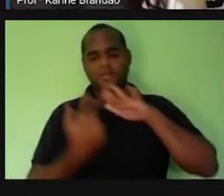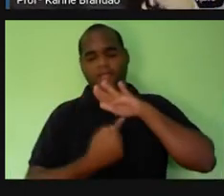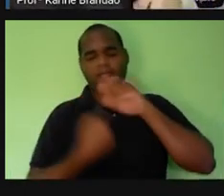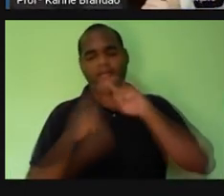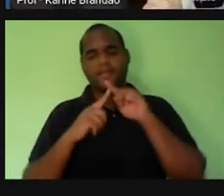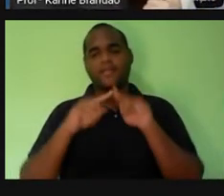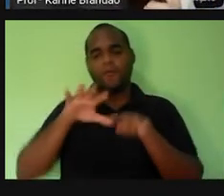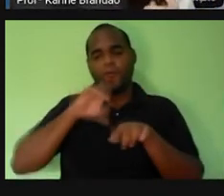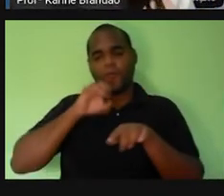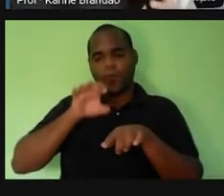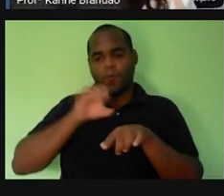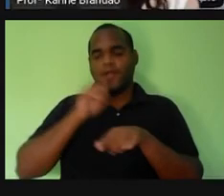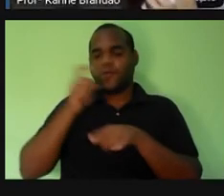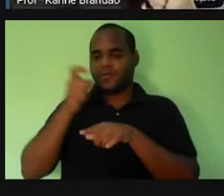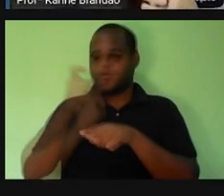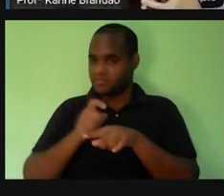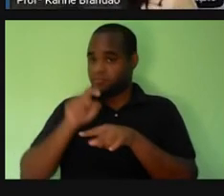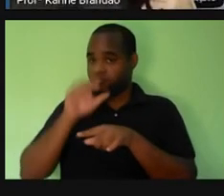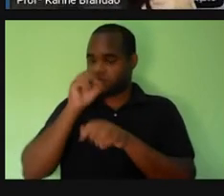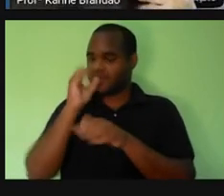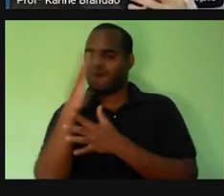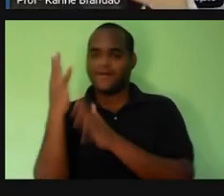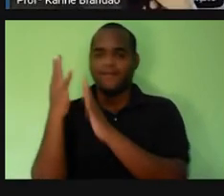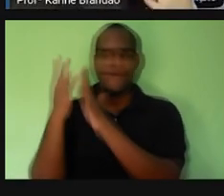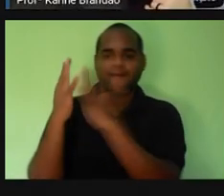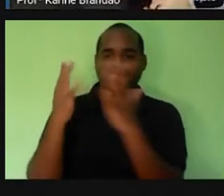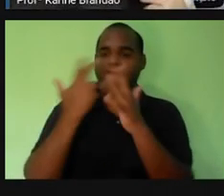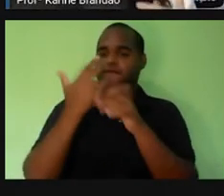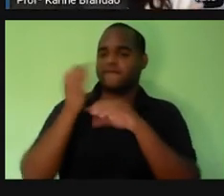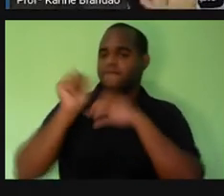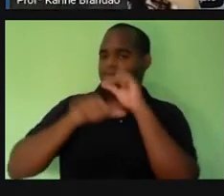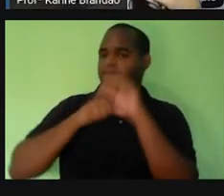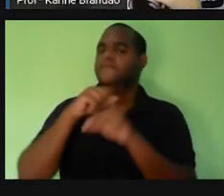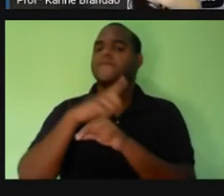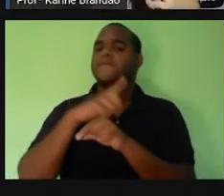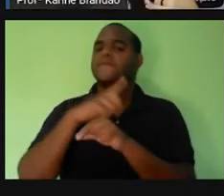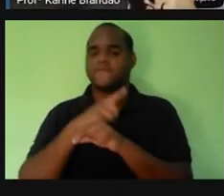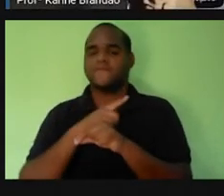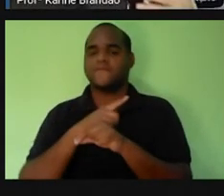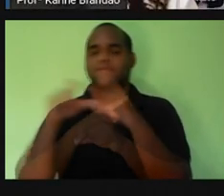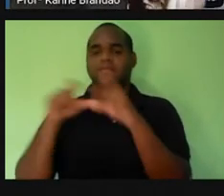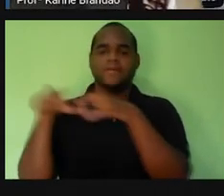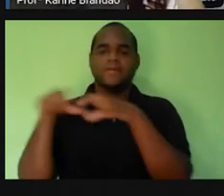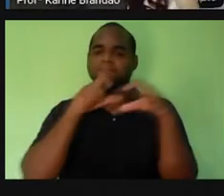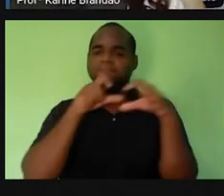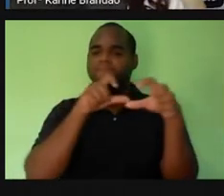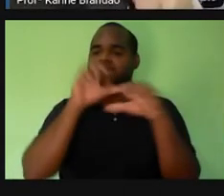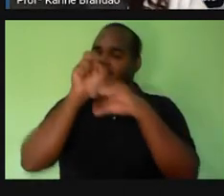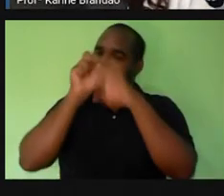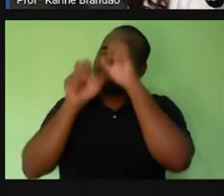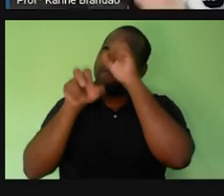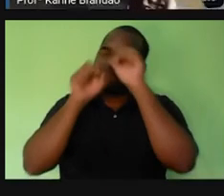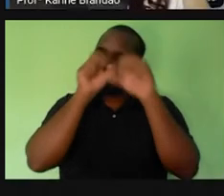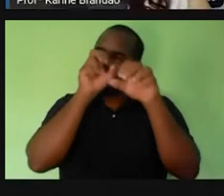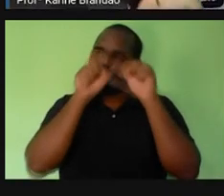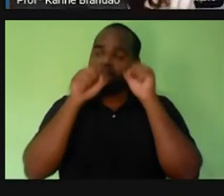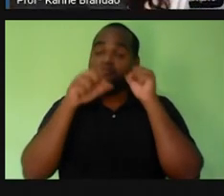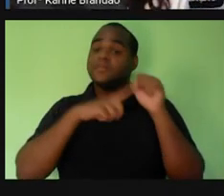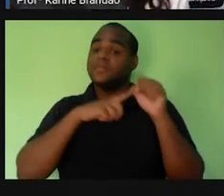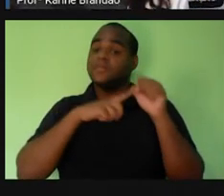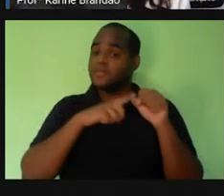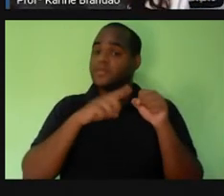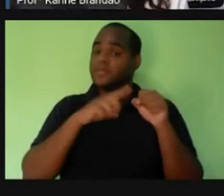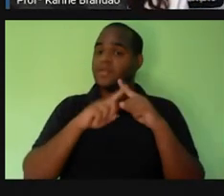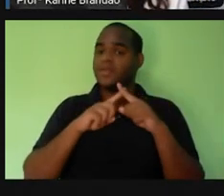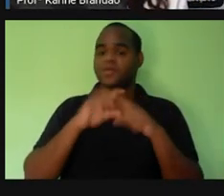pegar esse oxigênio, né? Absorver esse oxigênio que está... Quando a gente inspira, quando a gente coloca esse ar